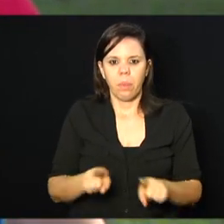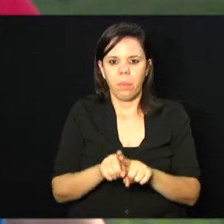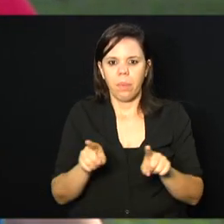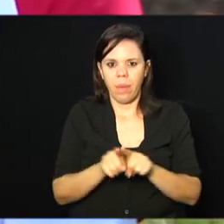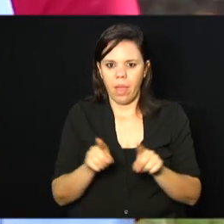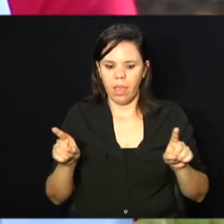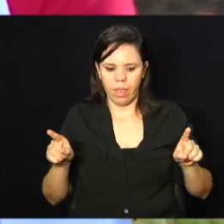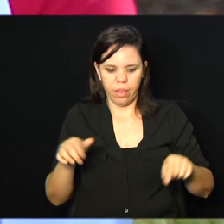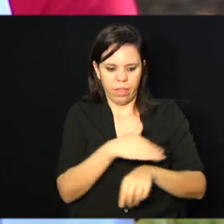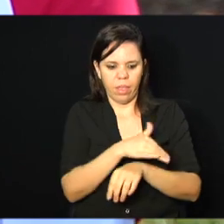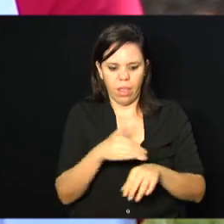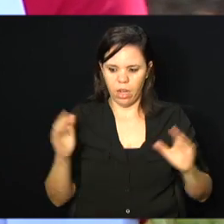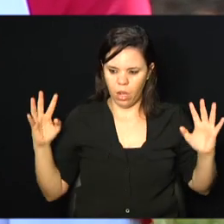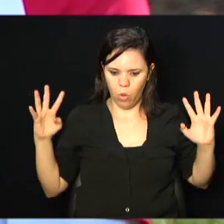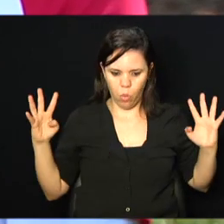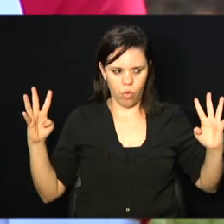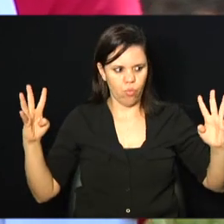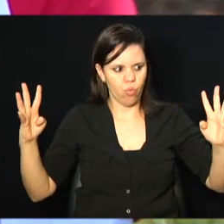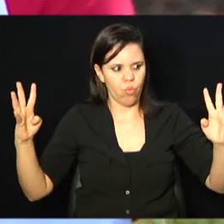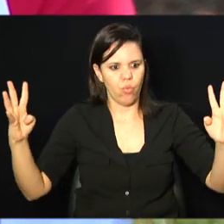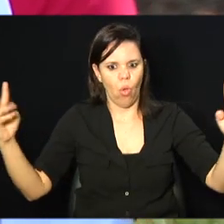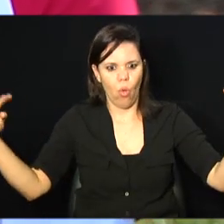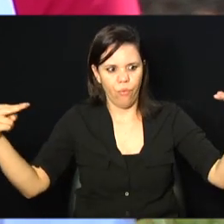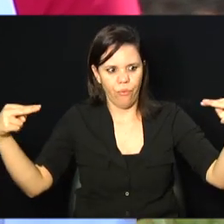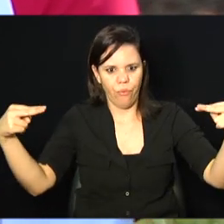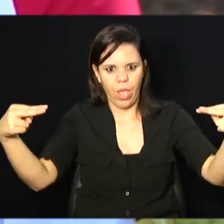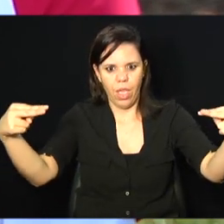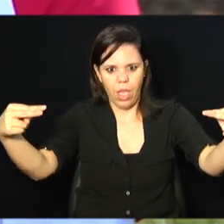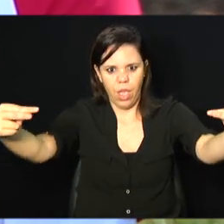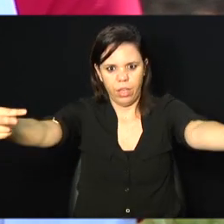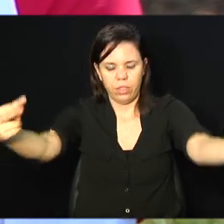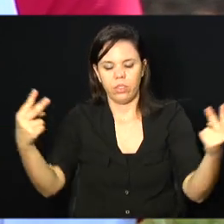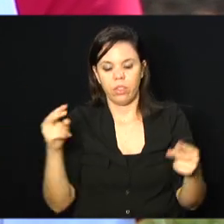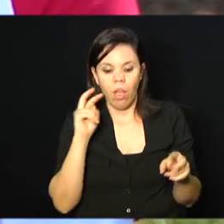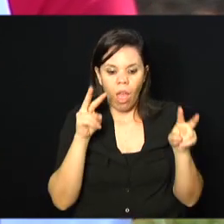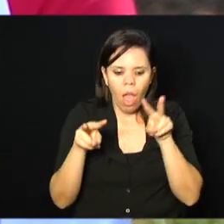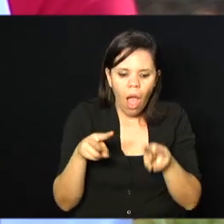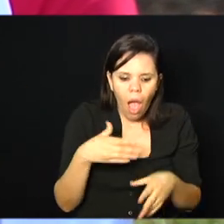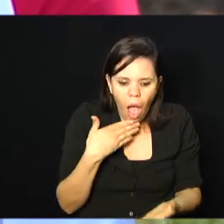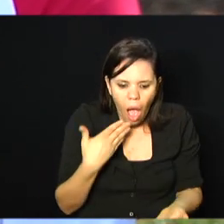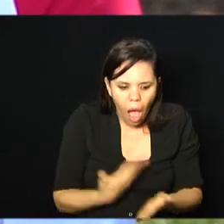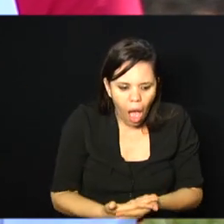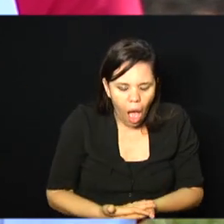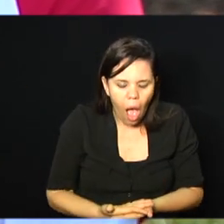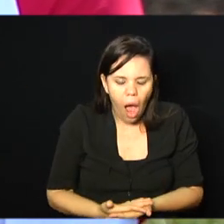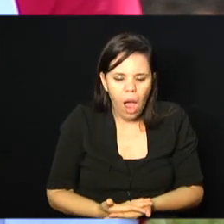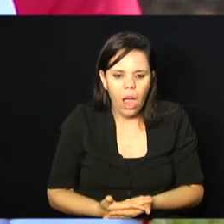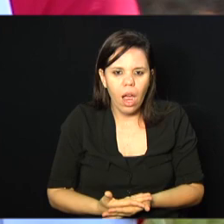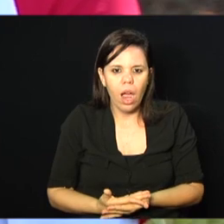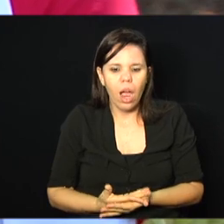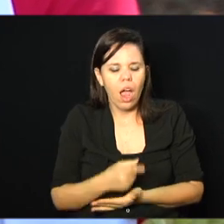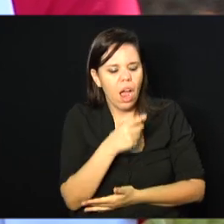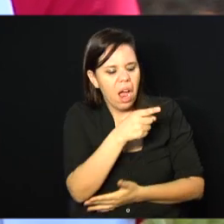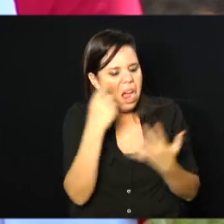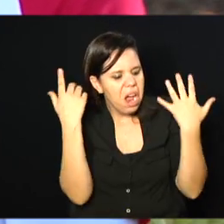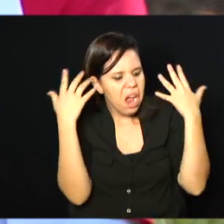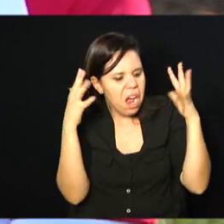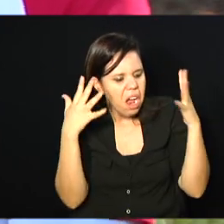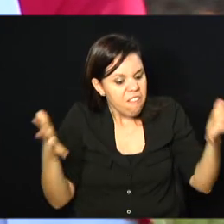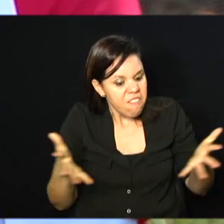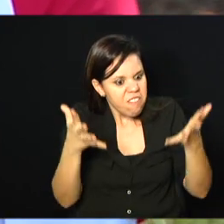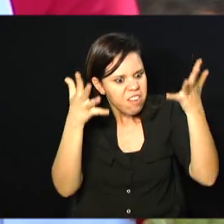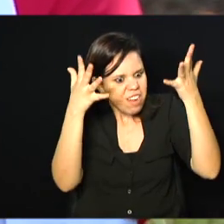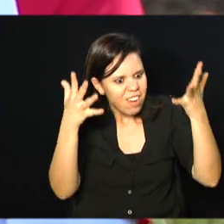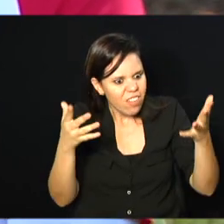bate palma, né, Orlando? Quem está assistindo pelas ruas, acaba vendo assim, falando, puxa vida, né? Uma palma, incentivo, fala,